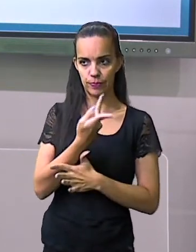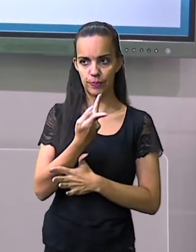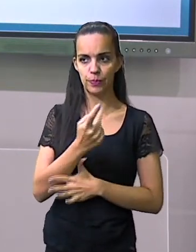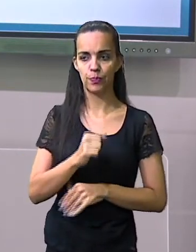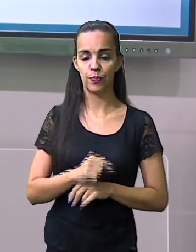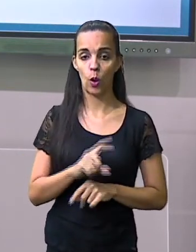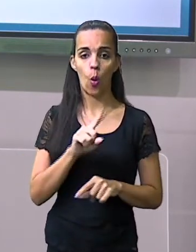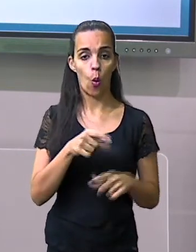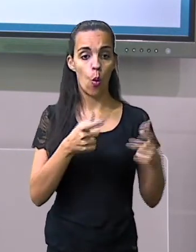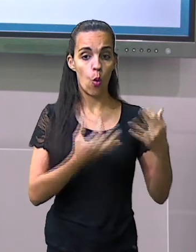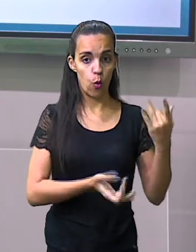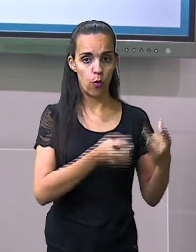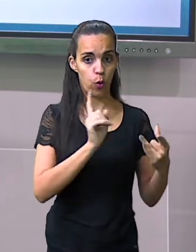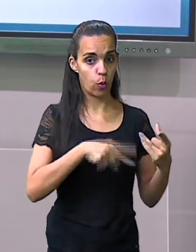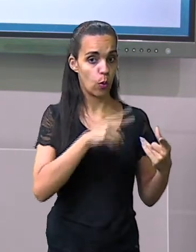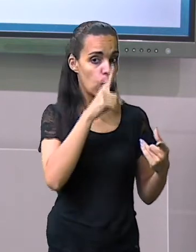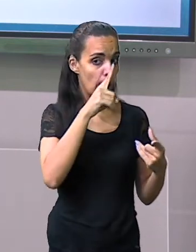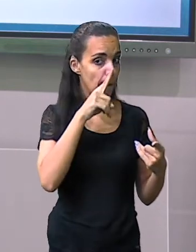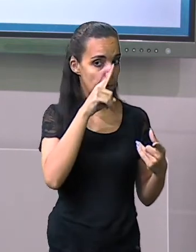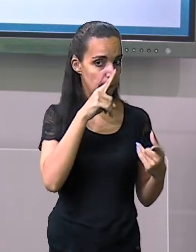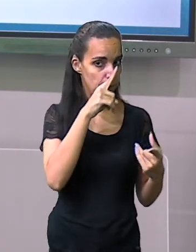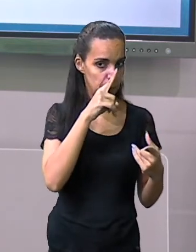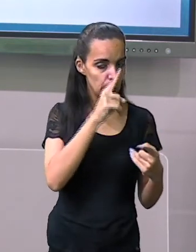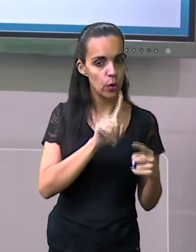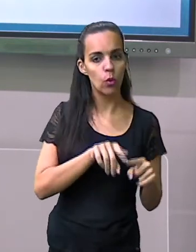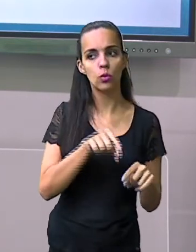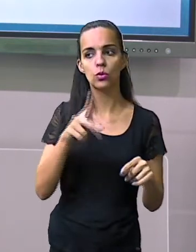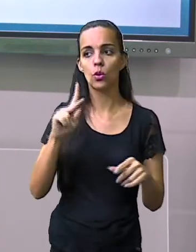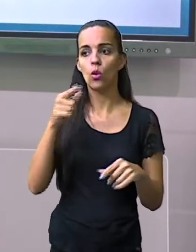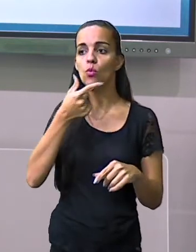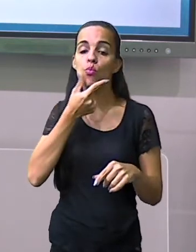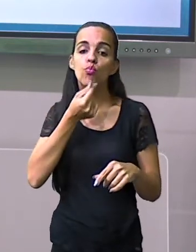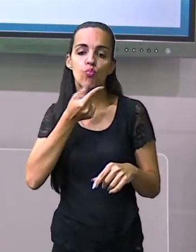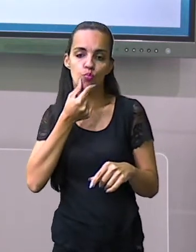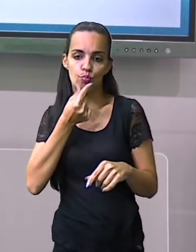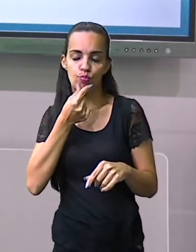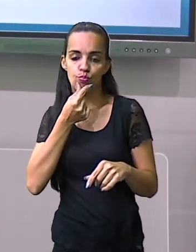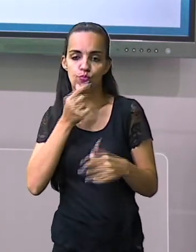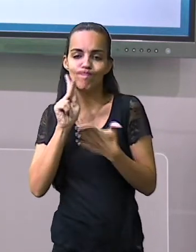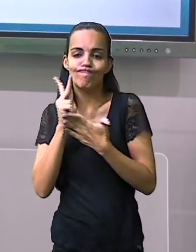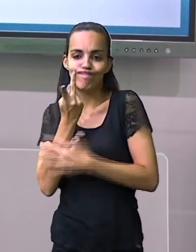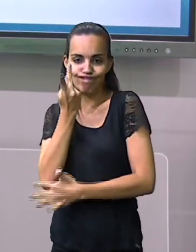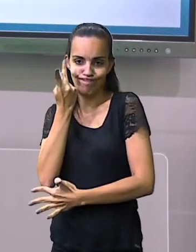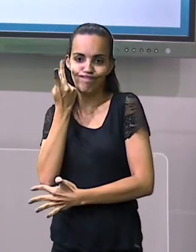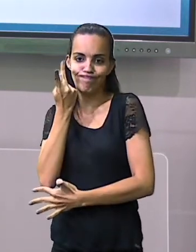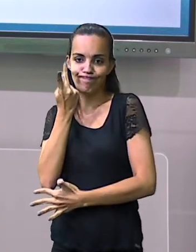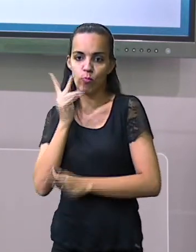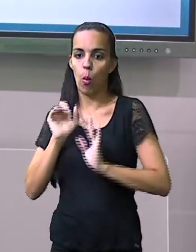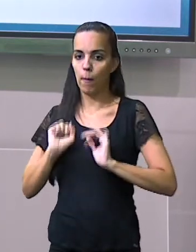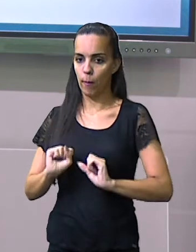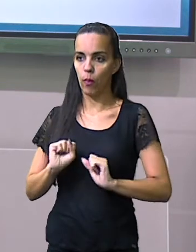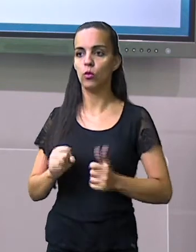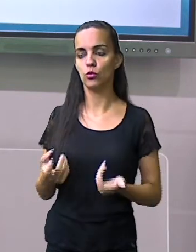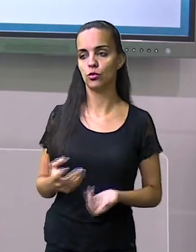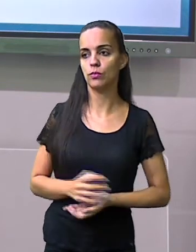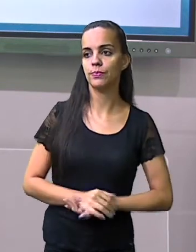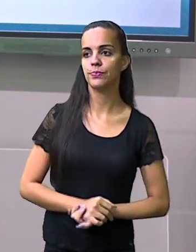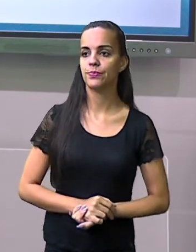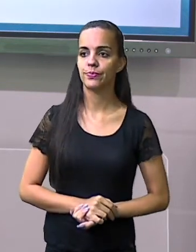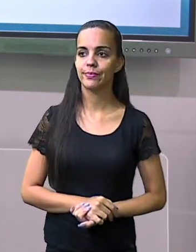perigo é a fogueira e o risco é a proximidade do menino ali àquela fogueira.